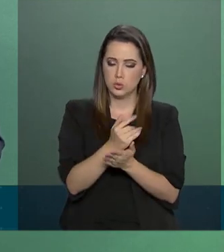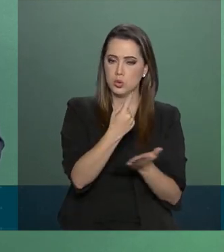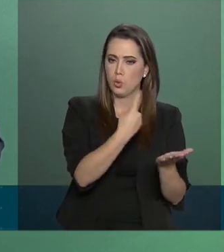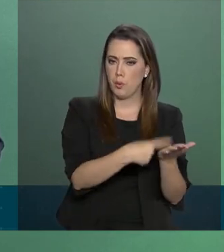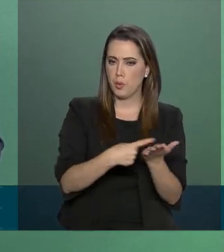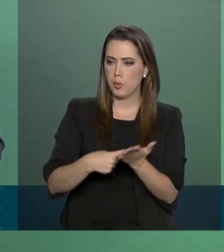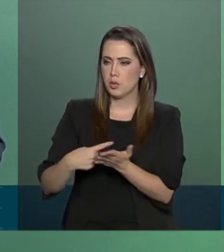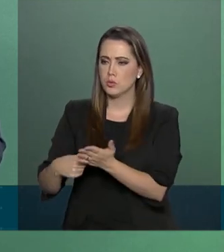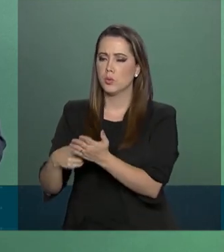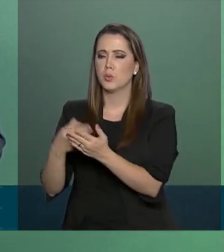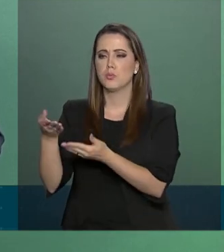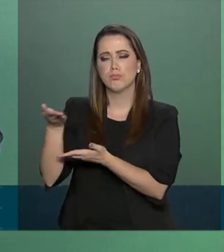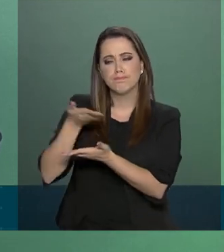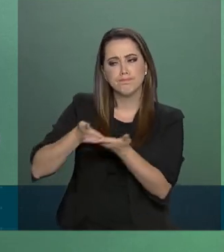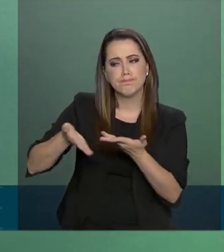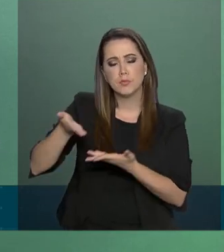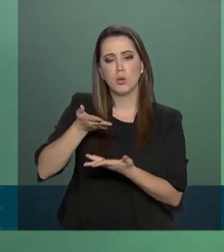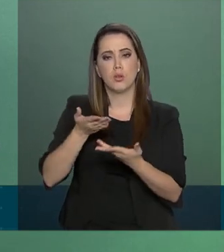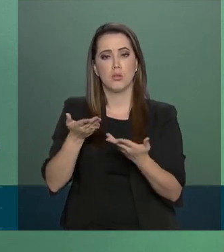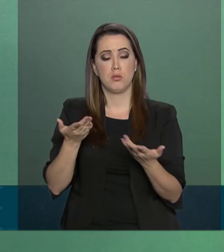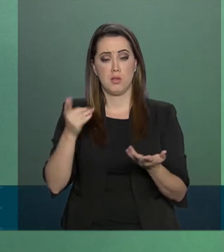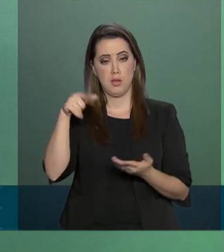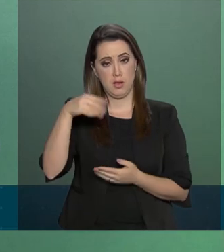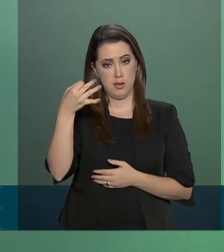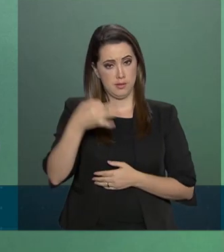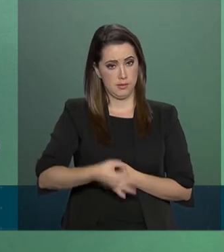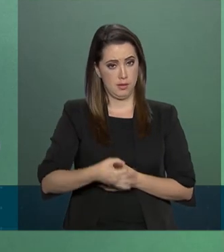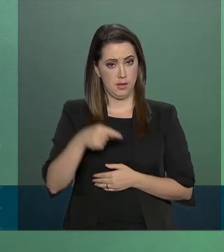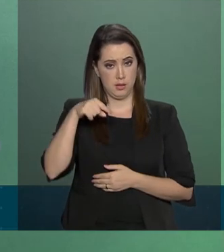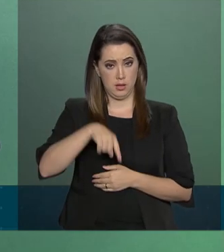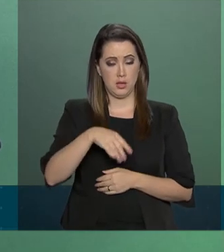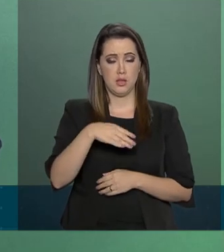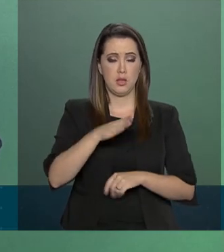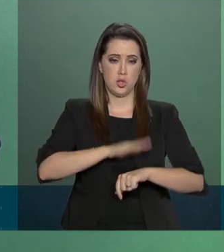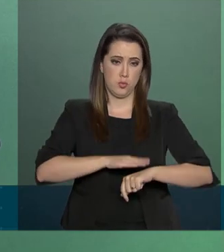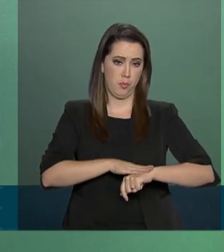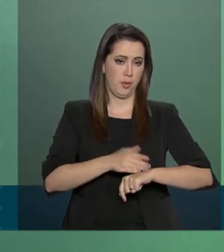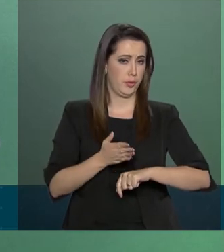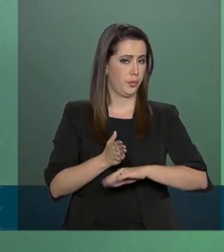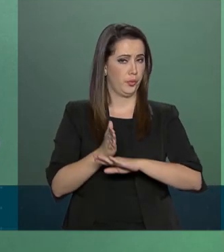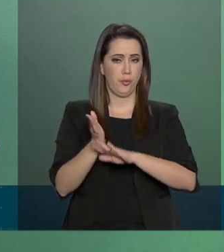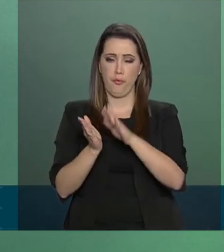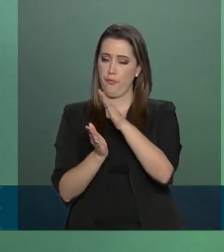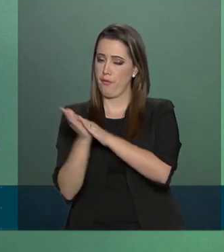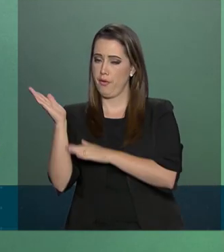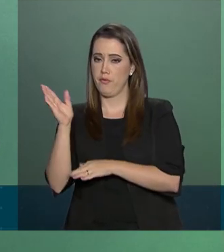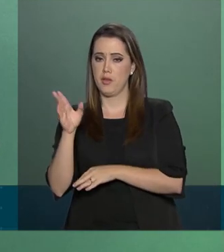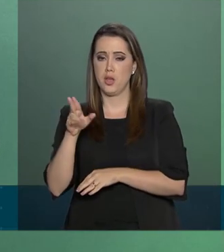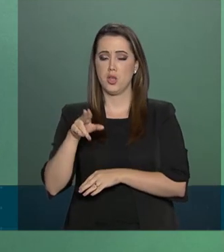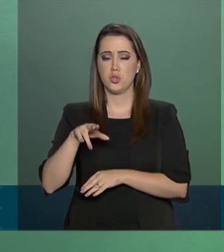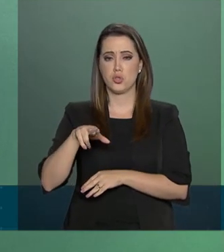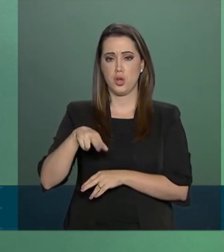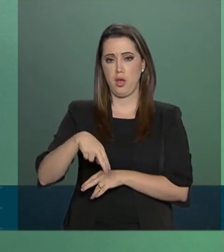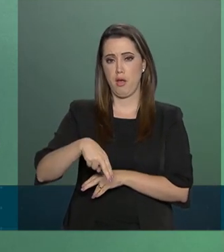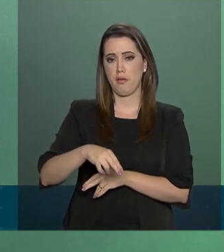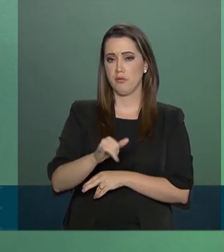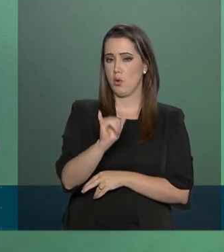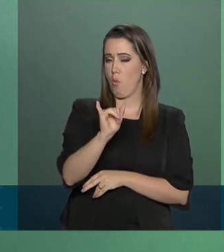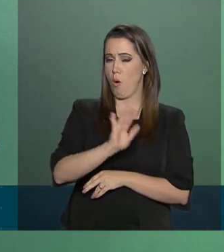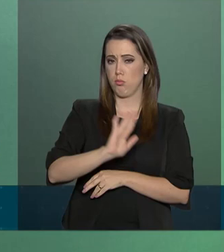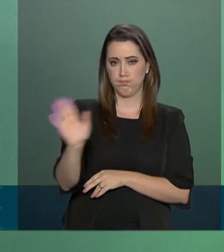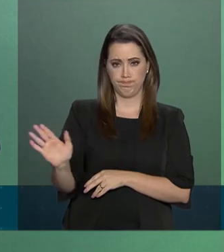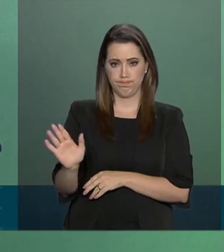Certo, neste momento, não iremos a Nova Iorque, como já reportado por mim no último briefing,